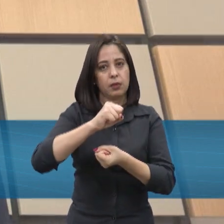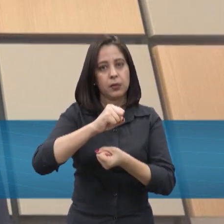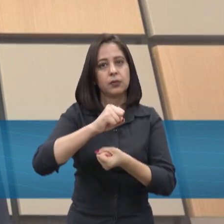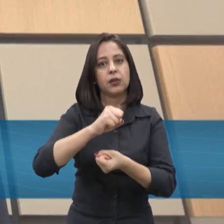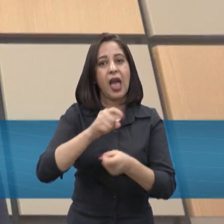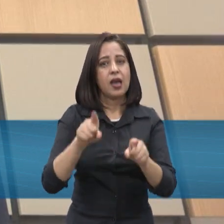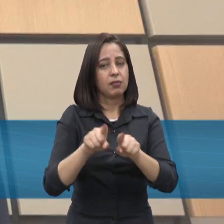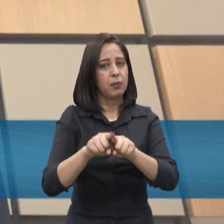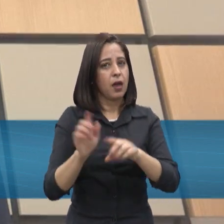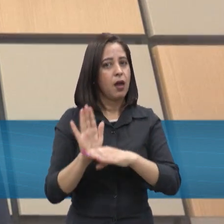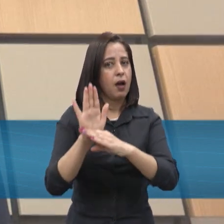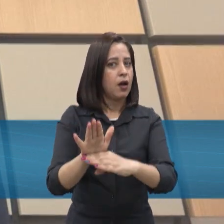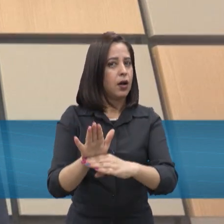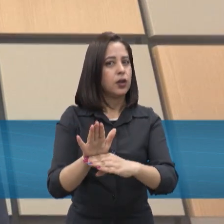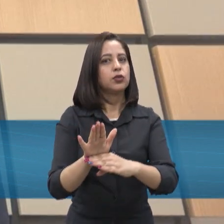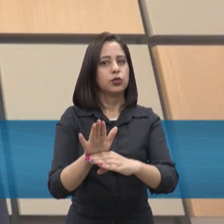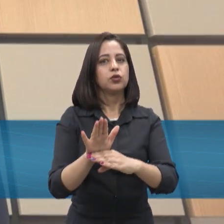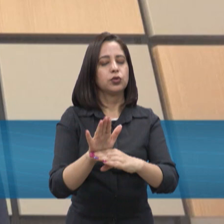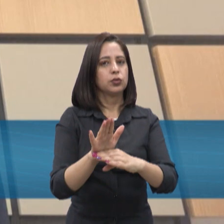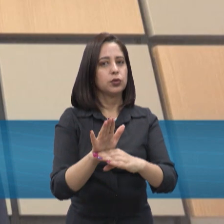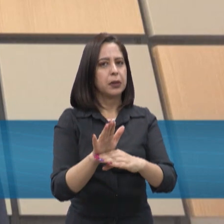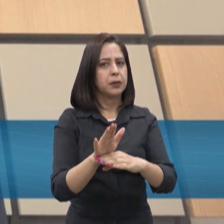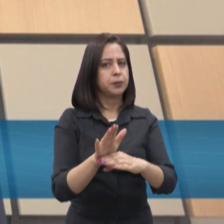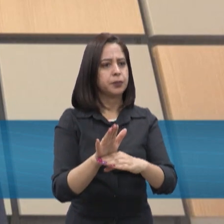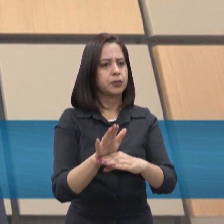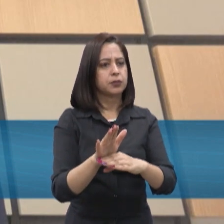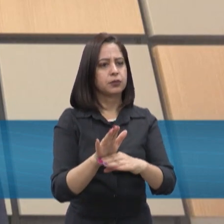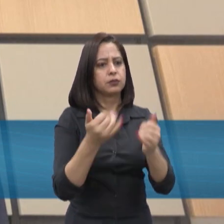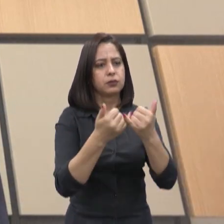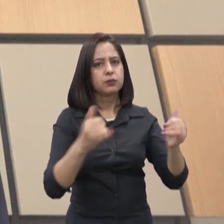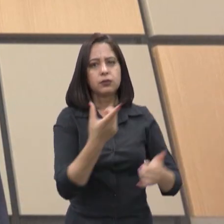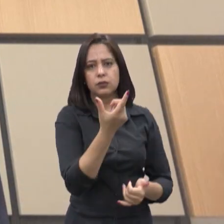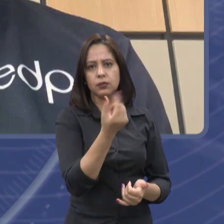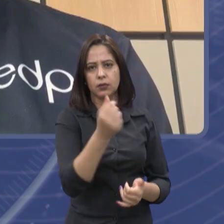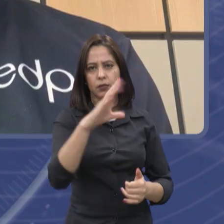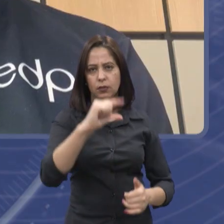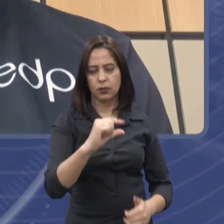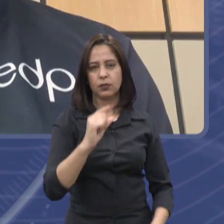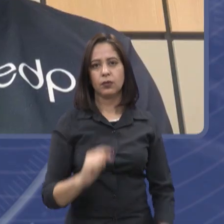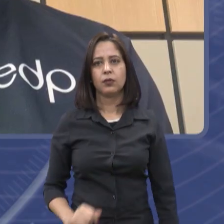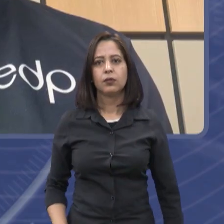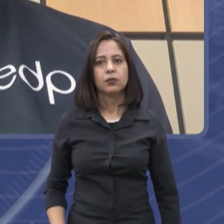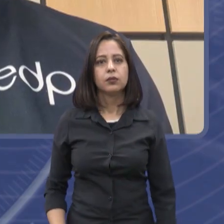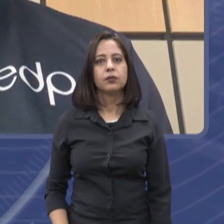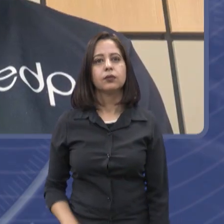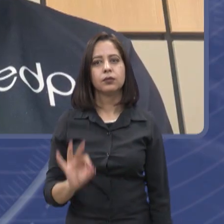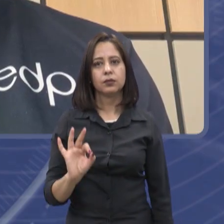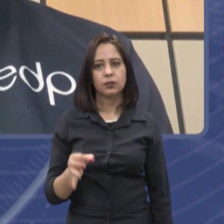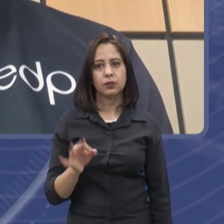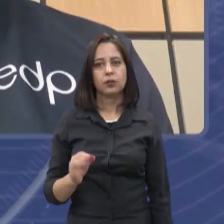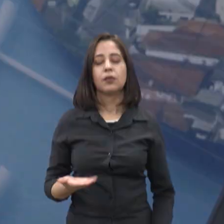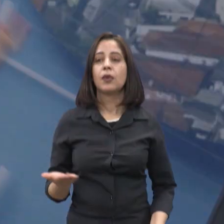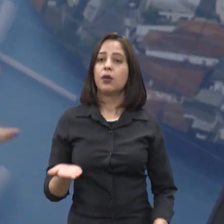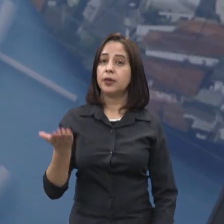com o barateamento da fatura de energia. Está certo. Quero voltar aqui